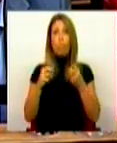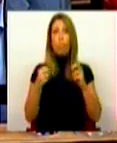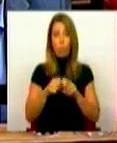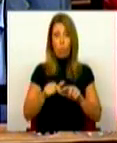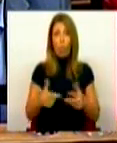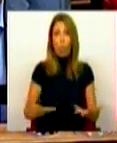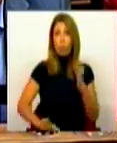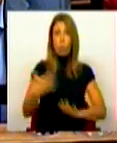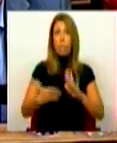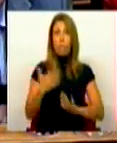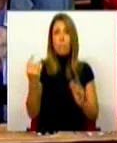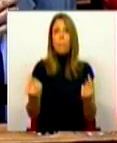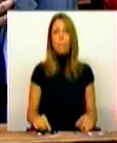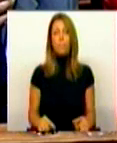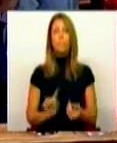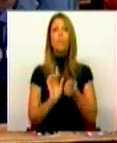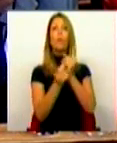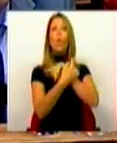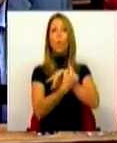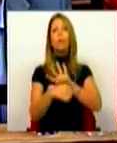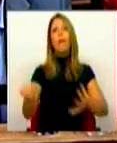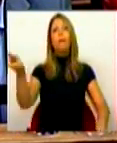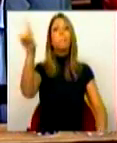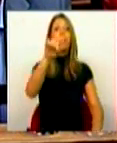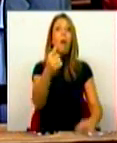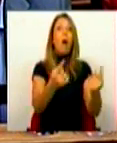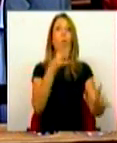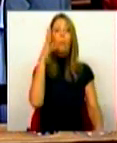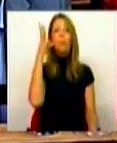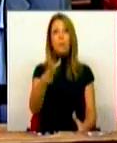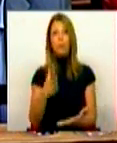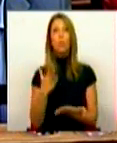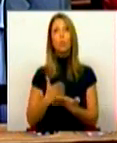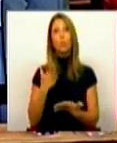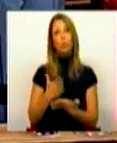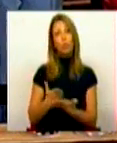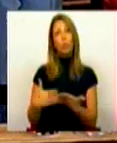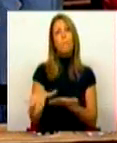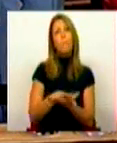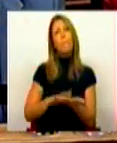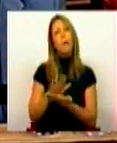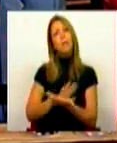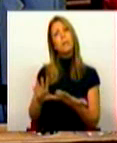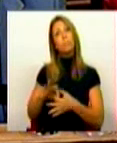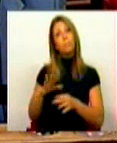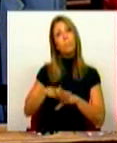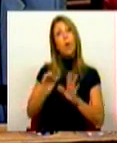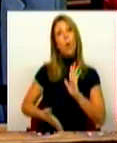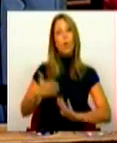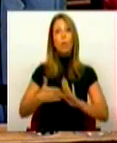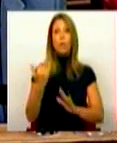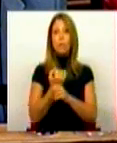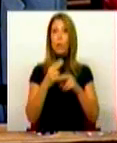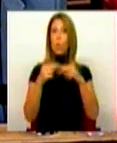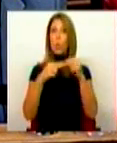emergência. Ao contrário do que alguns diziam, os estudos em que se baseava a urgência da construção